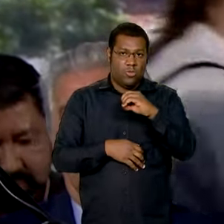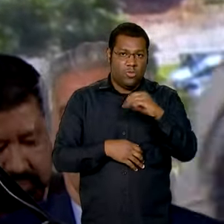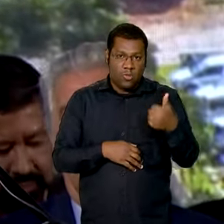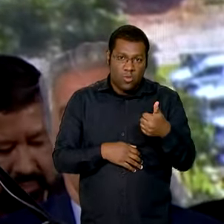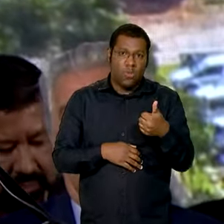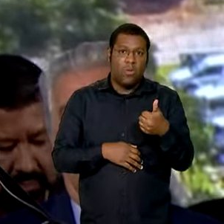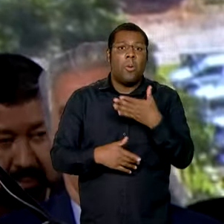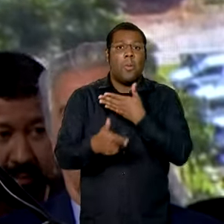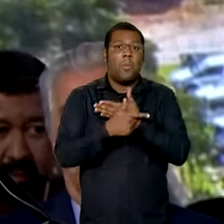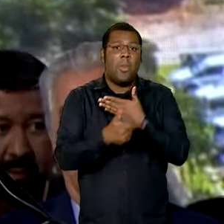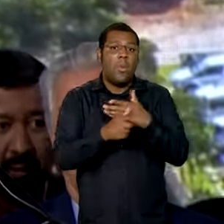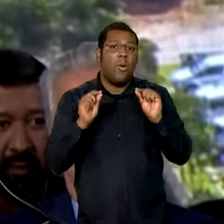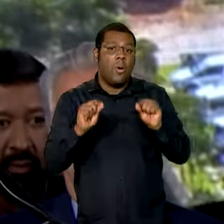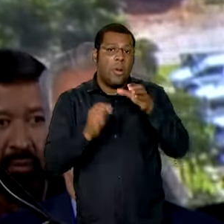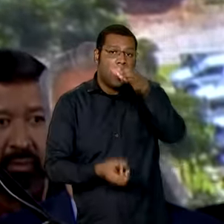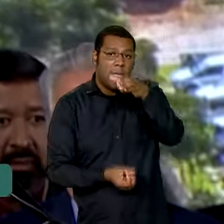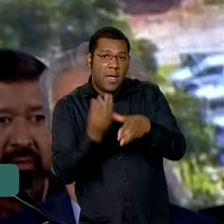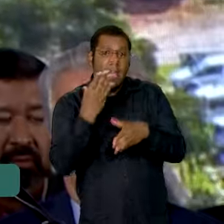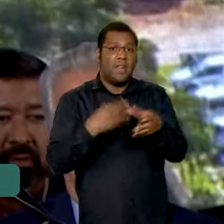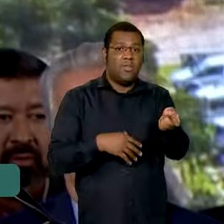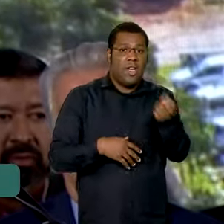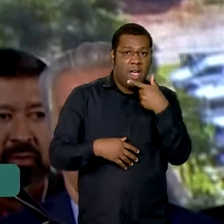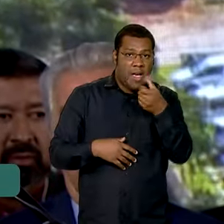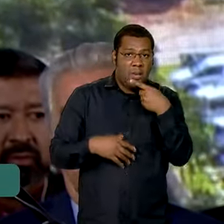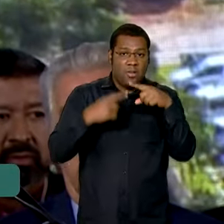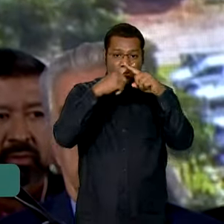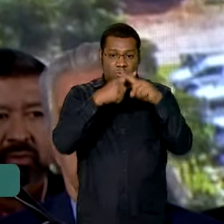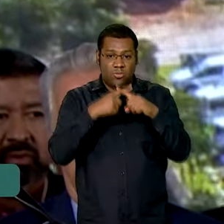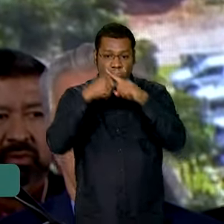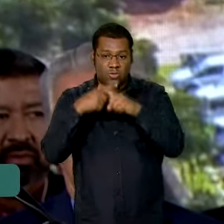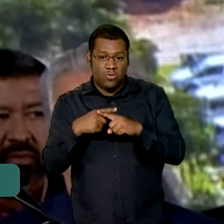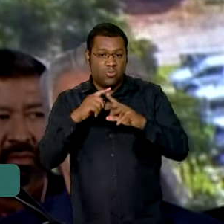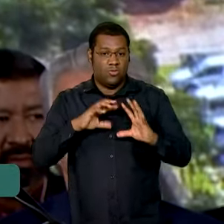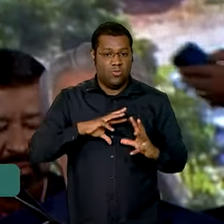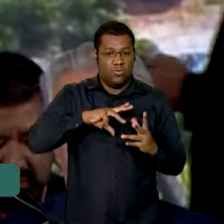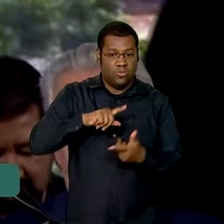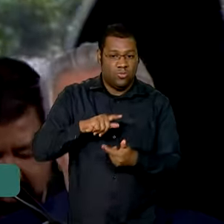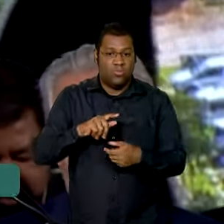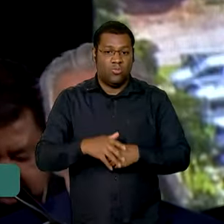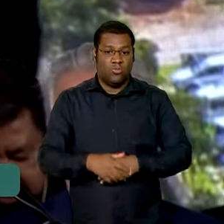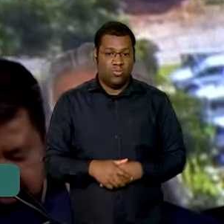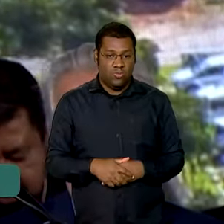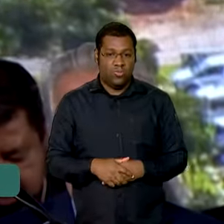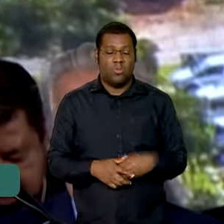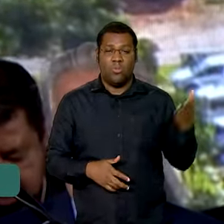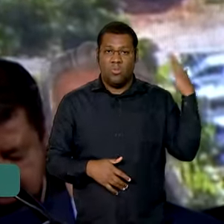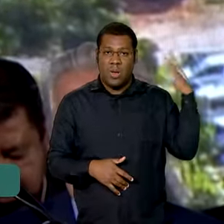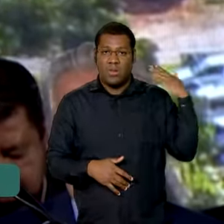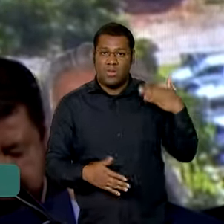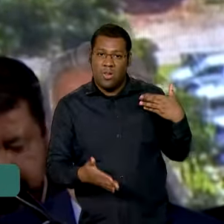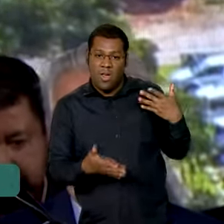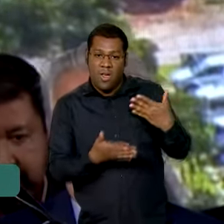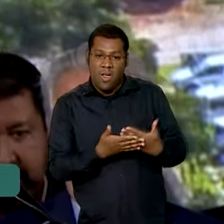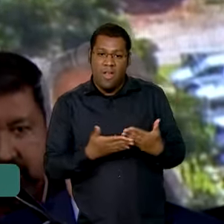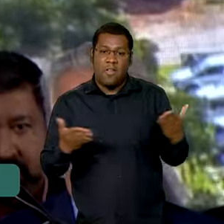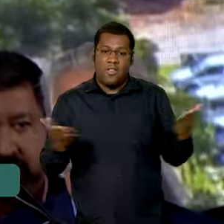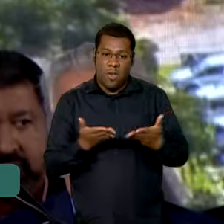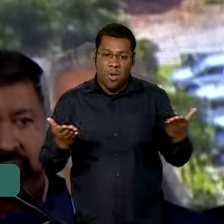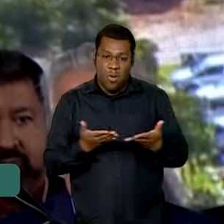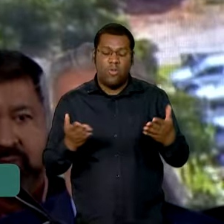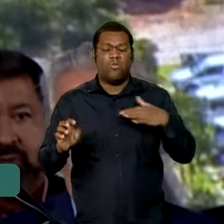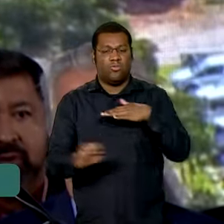biomedicamentos de competitividade global. Nesses anos, a companhia consolidou seu